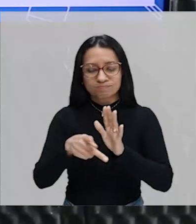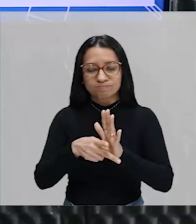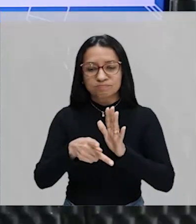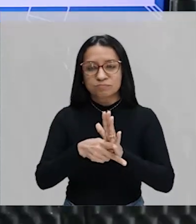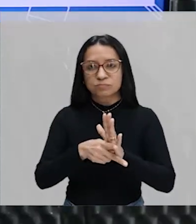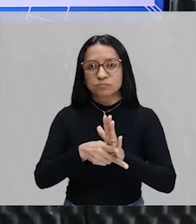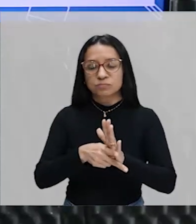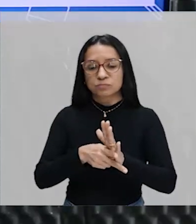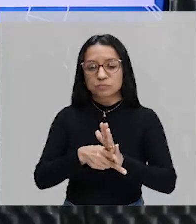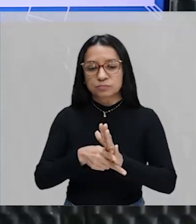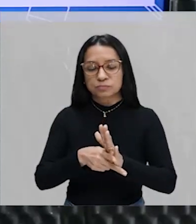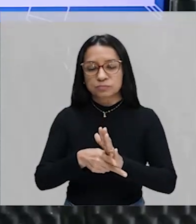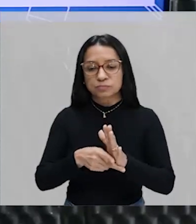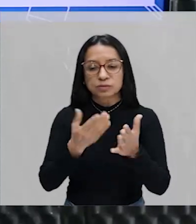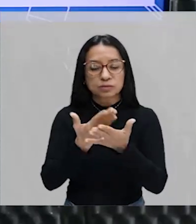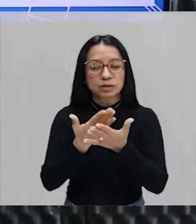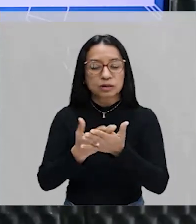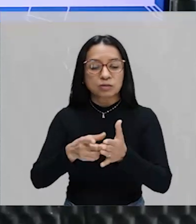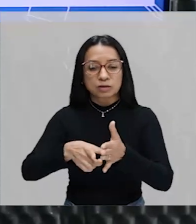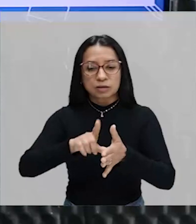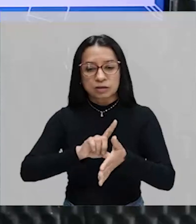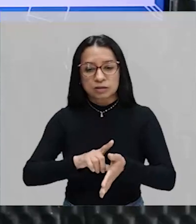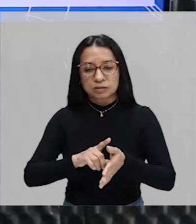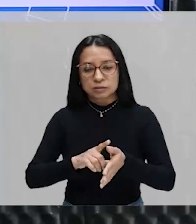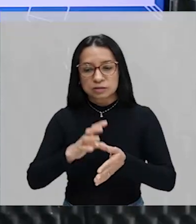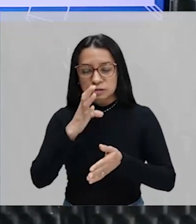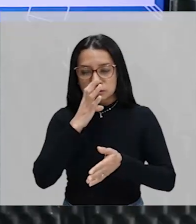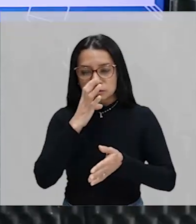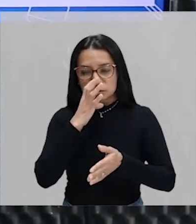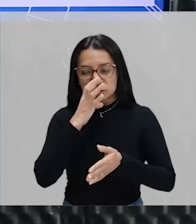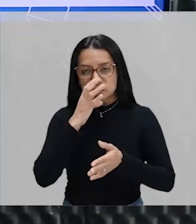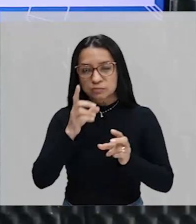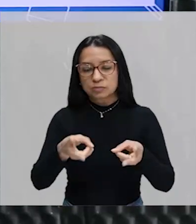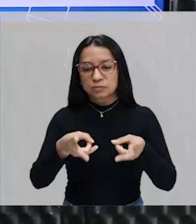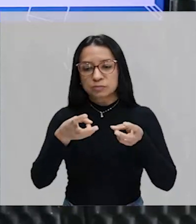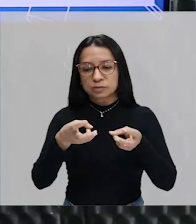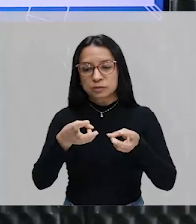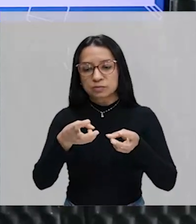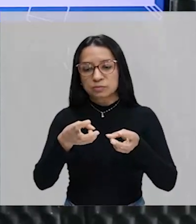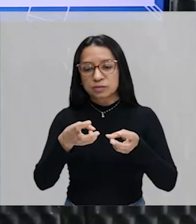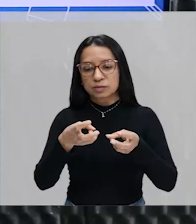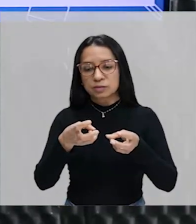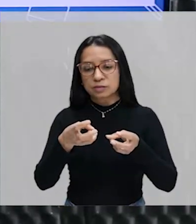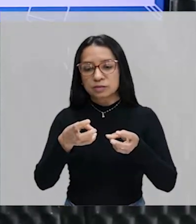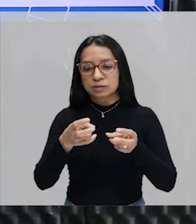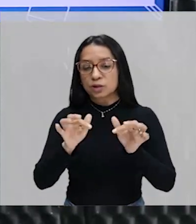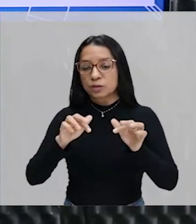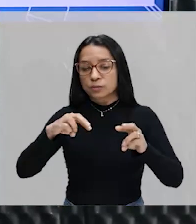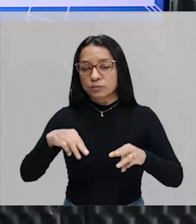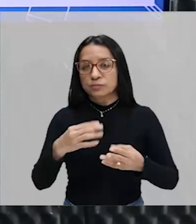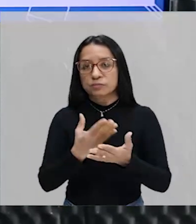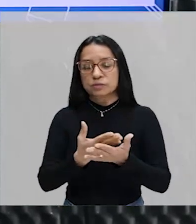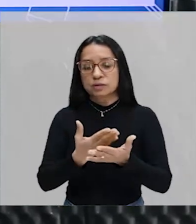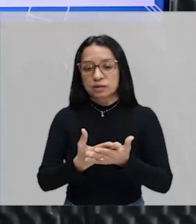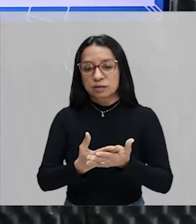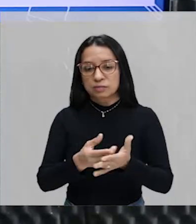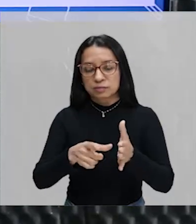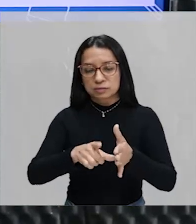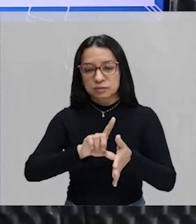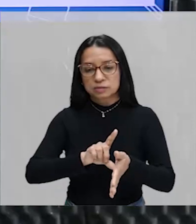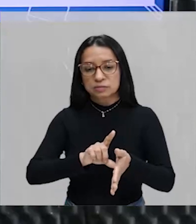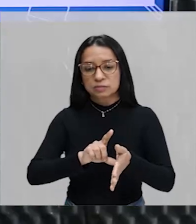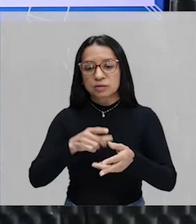você, ao assistir, né, você vai perceber que um pouquinho, tá lá próximo do final da nossa aula anterior, nós falamos para você